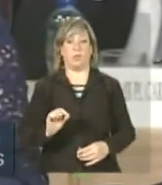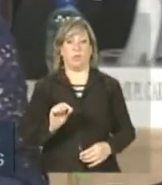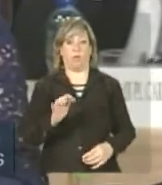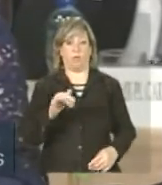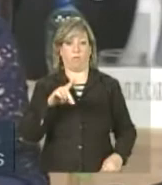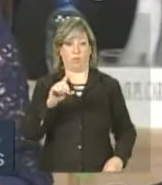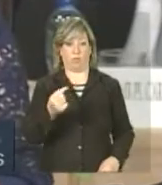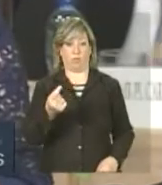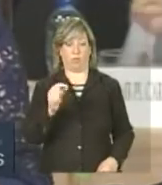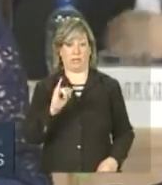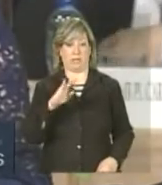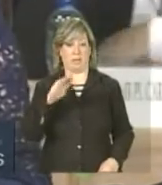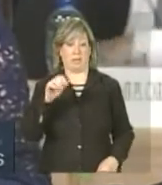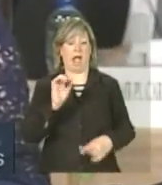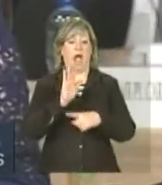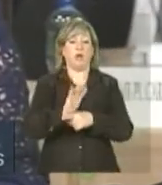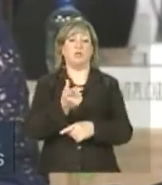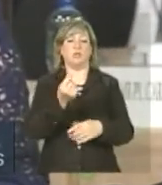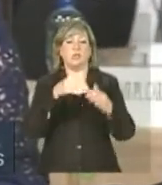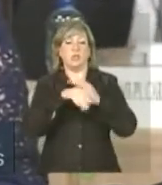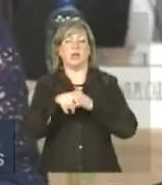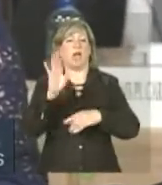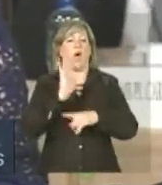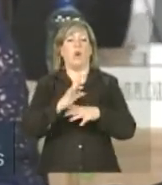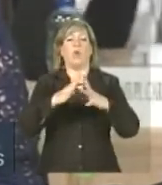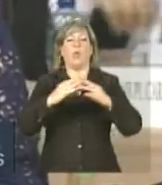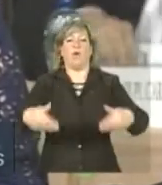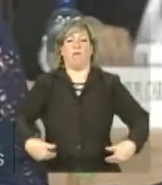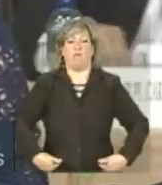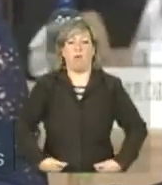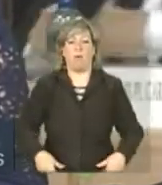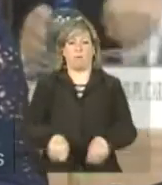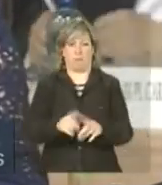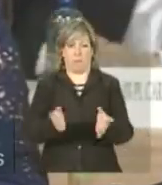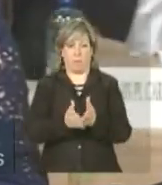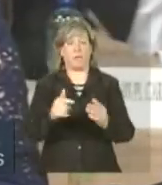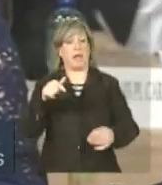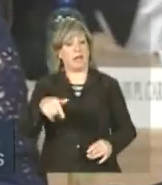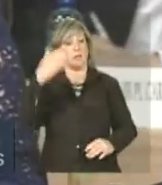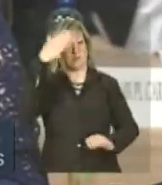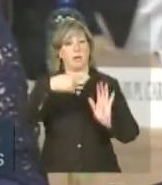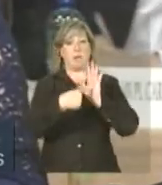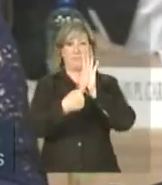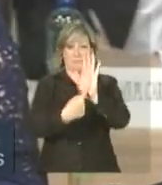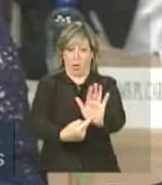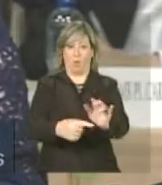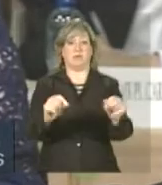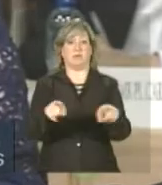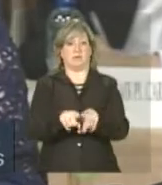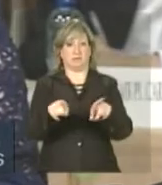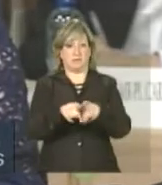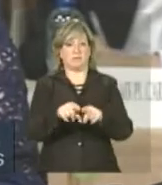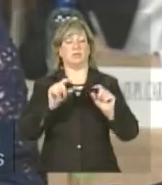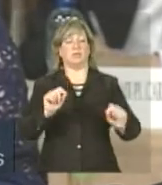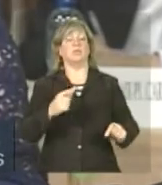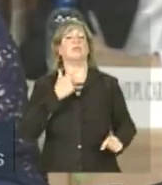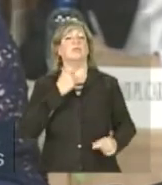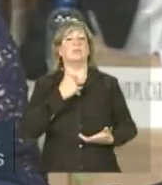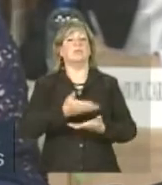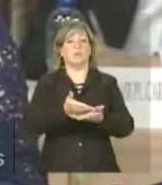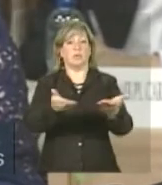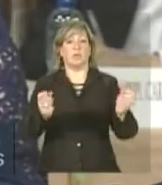IBAS de alívio à fome e à pobreza é demonstração concreta de nossa disposição